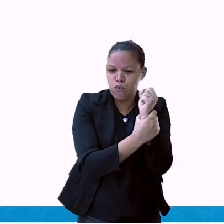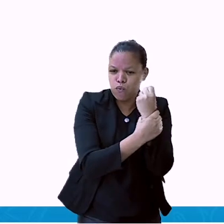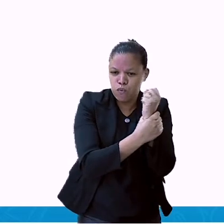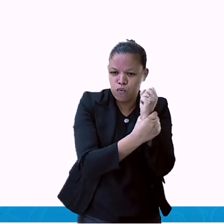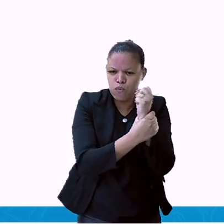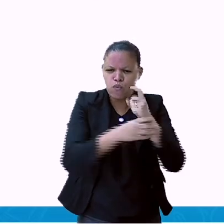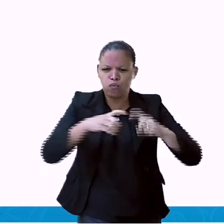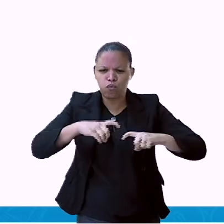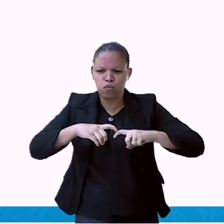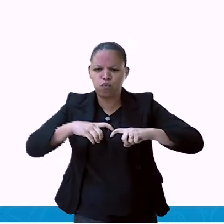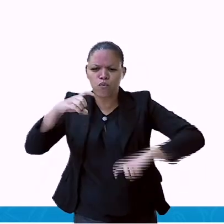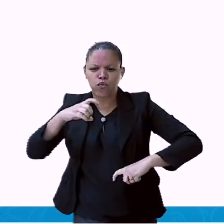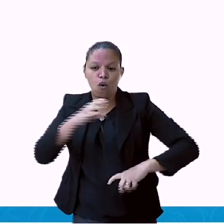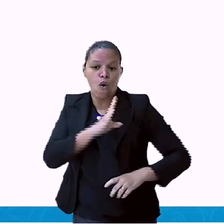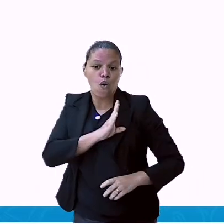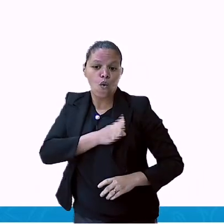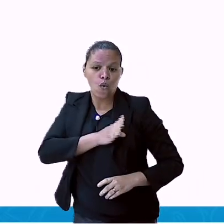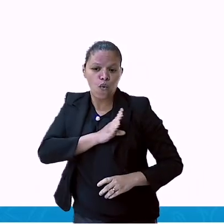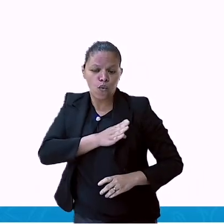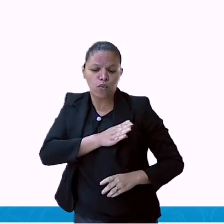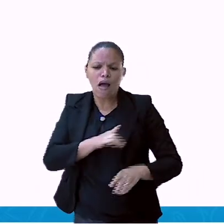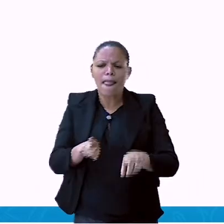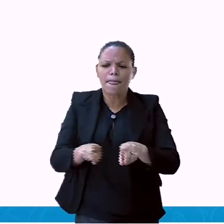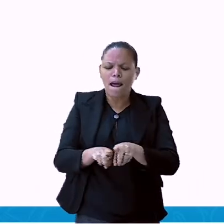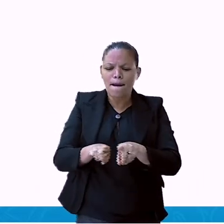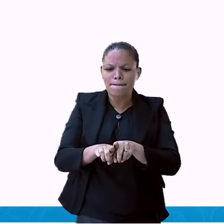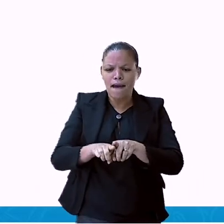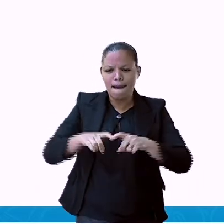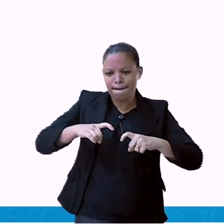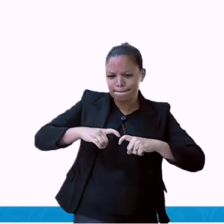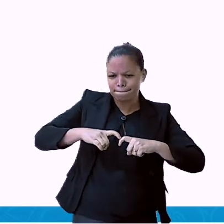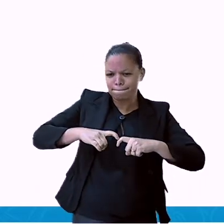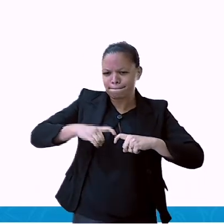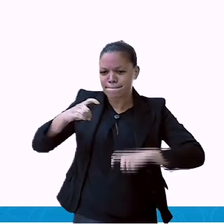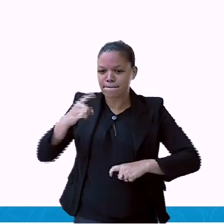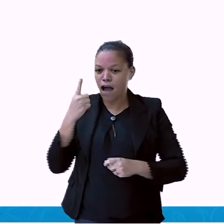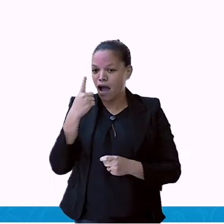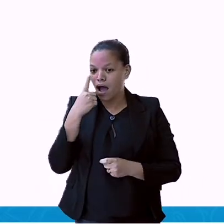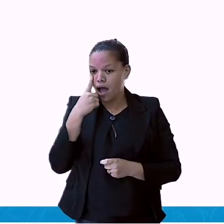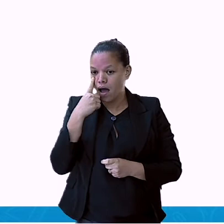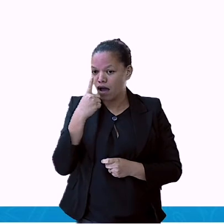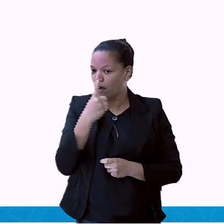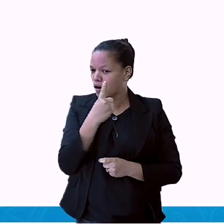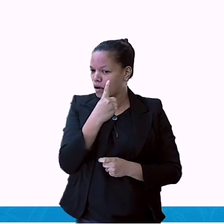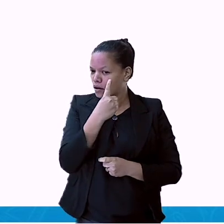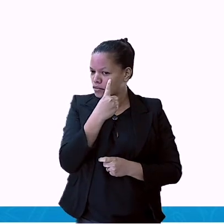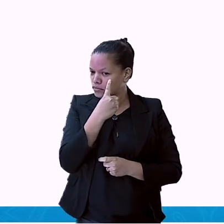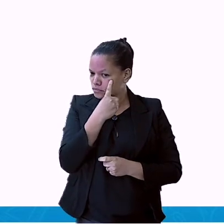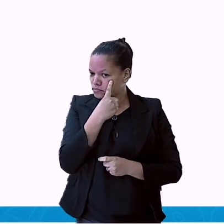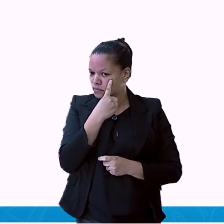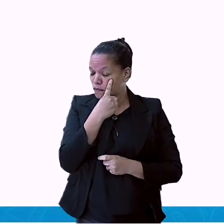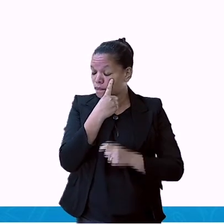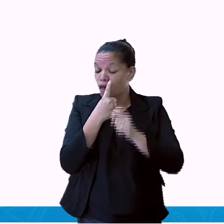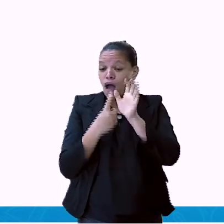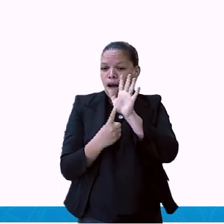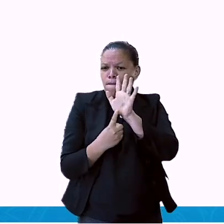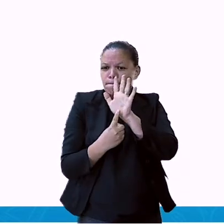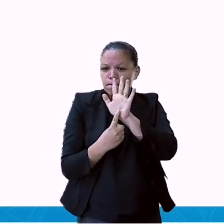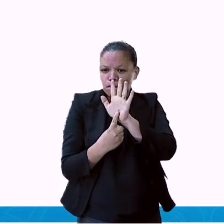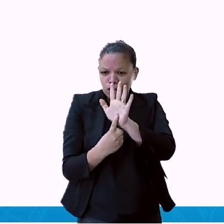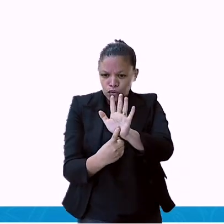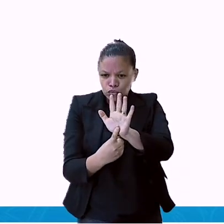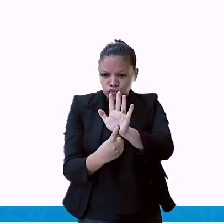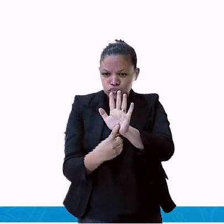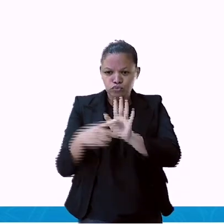oftalmologia, estão na tabela a seguir. Então, ele deu aqui, ó, semestral, de janeiro a